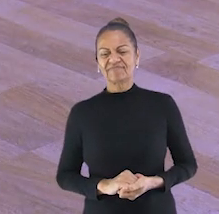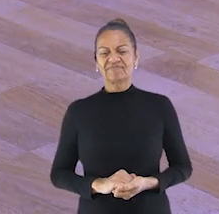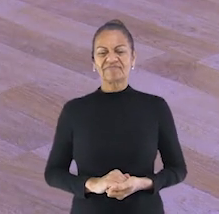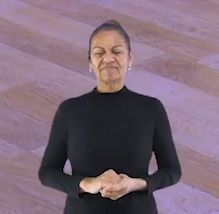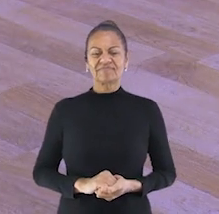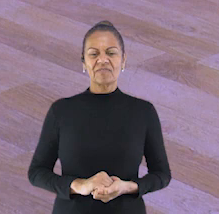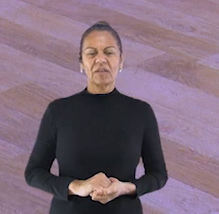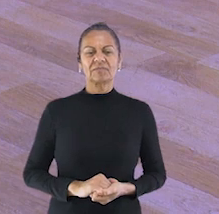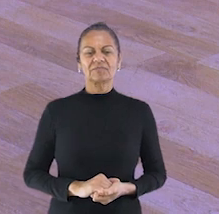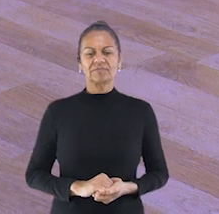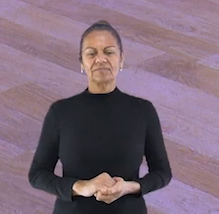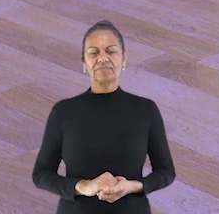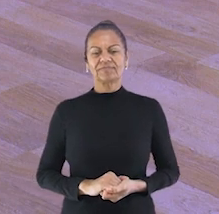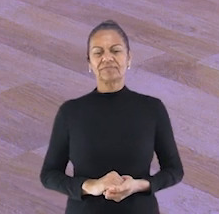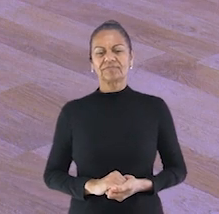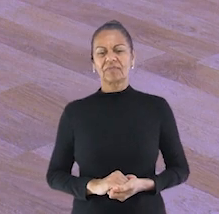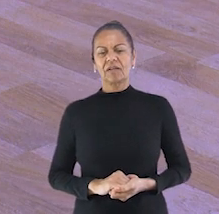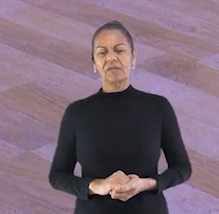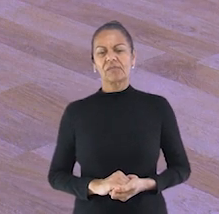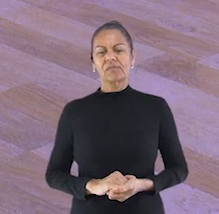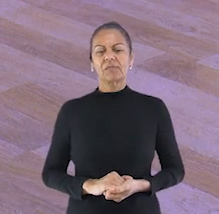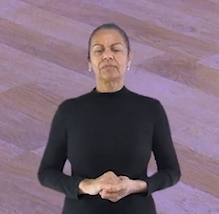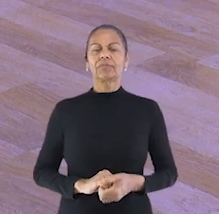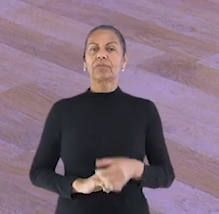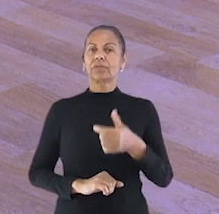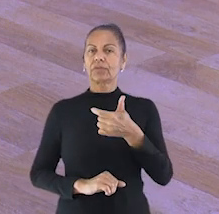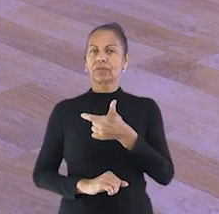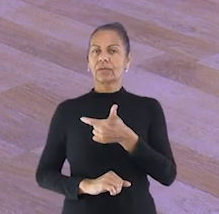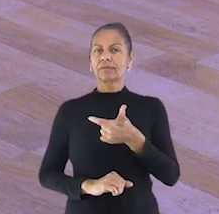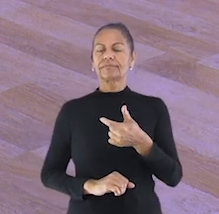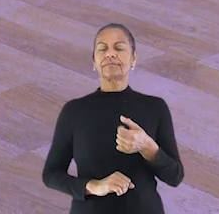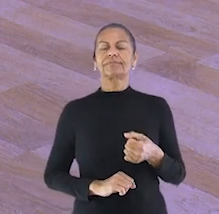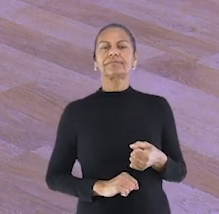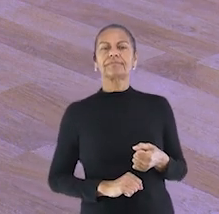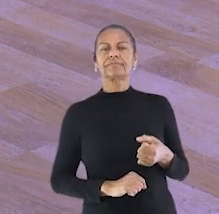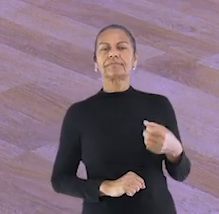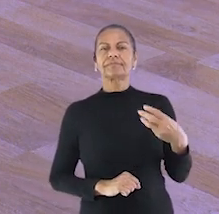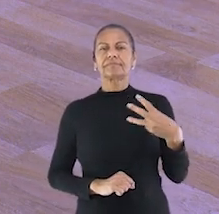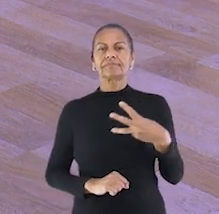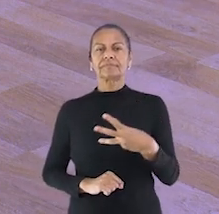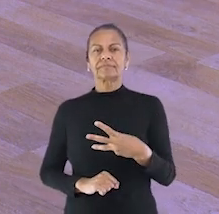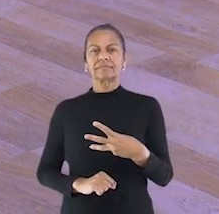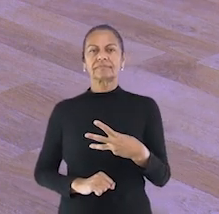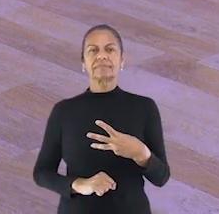Braço esquerdo e perna esquerda, hein? Um, dois,